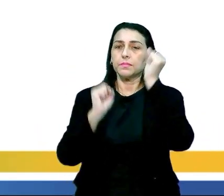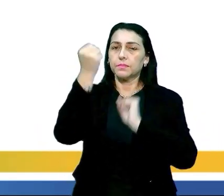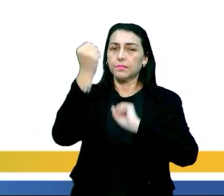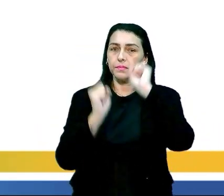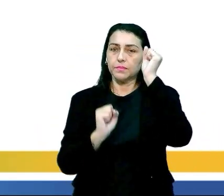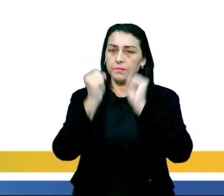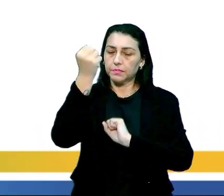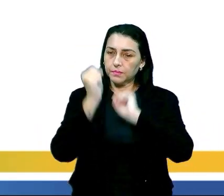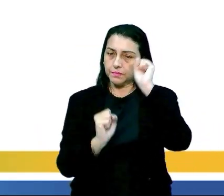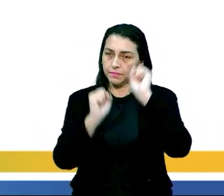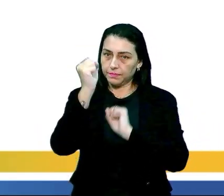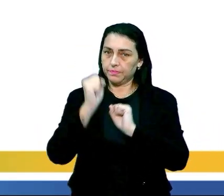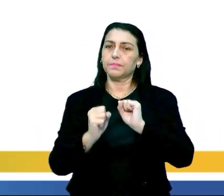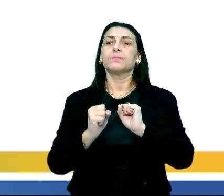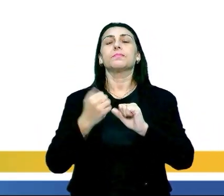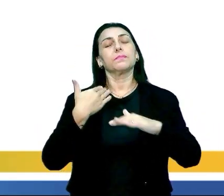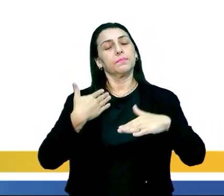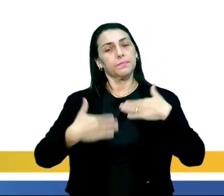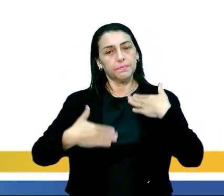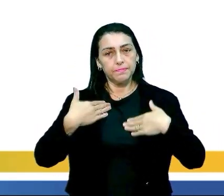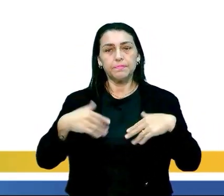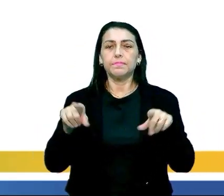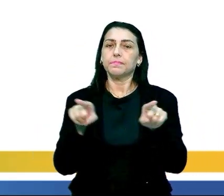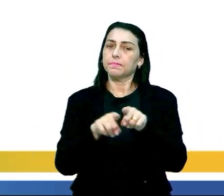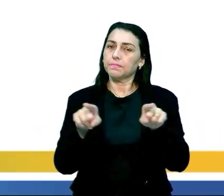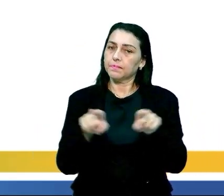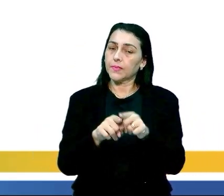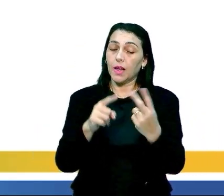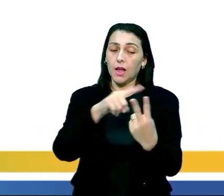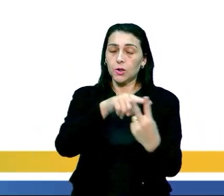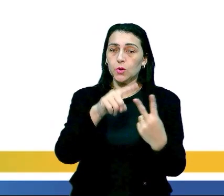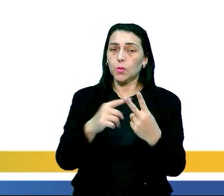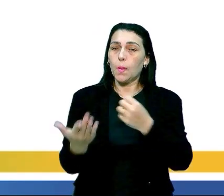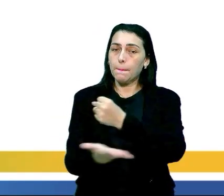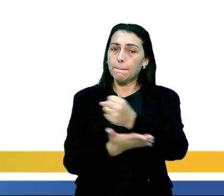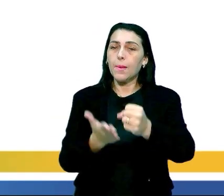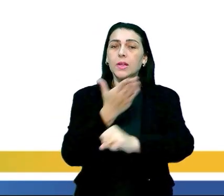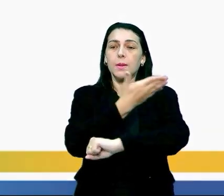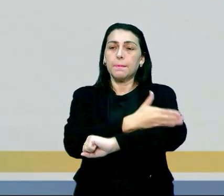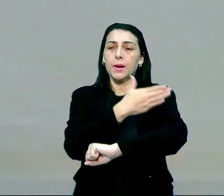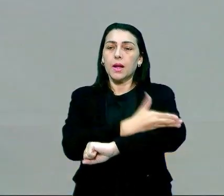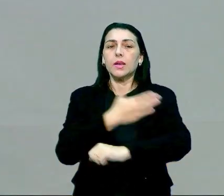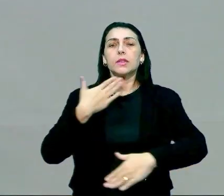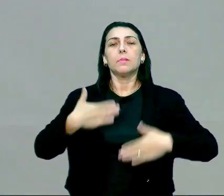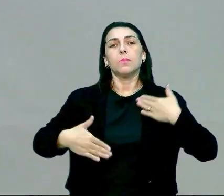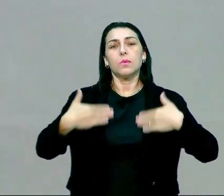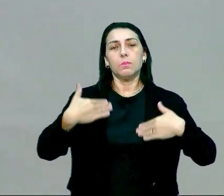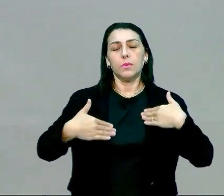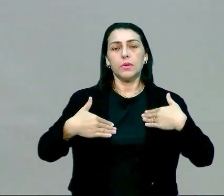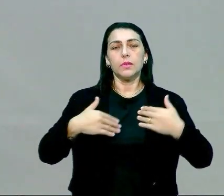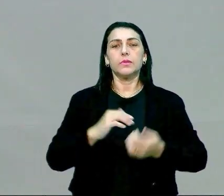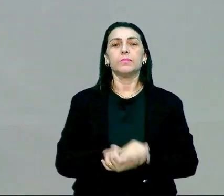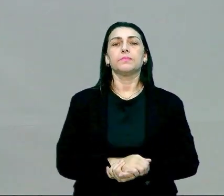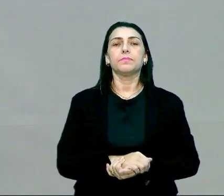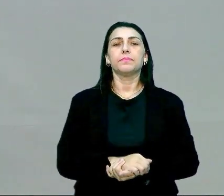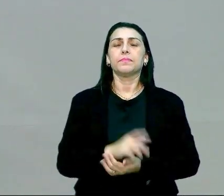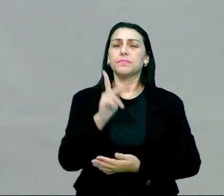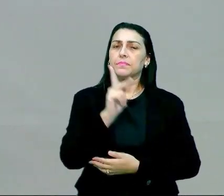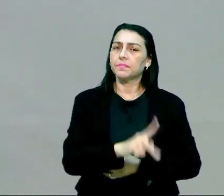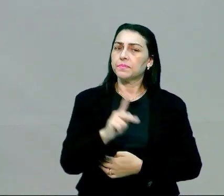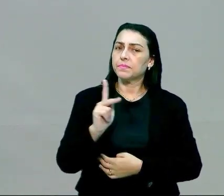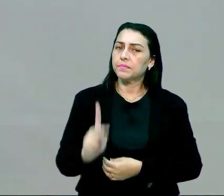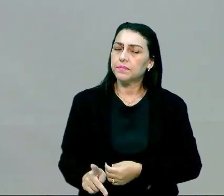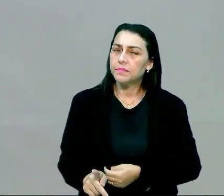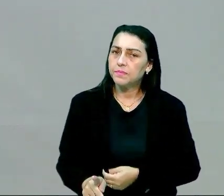assim como no da atividade física, ambas com base em práticas corporais. Professor,